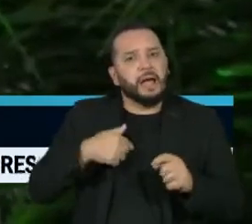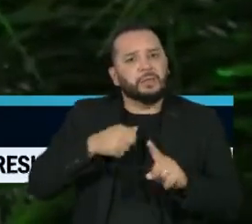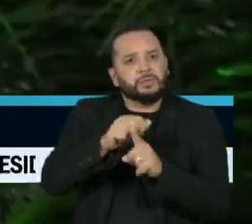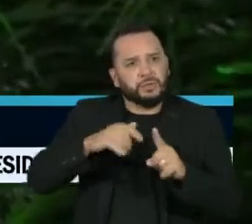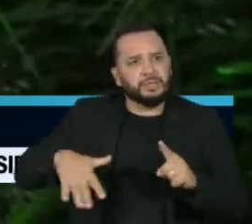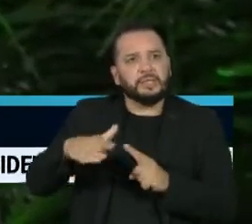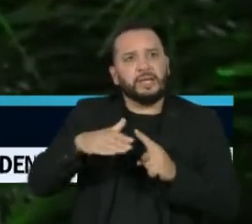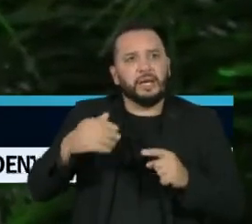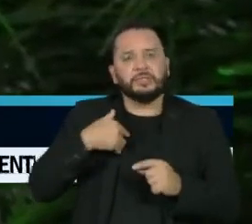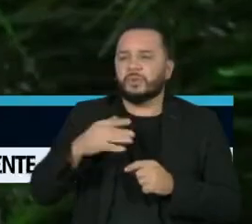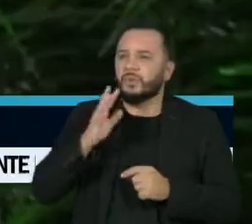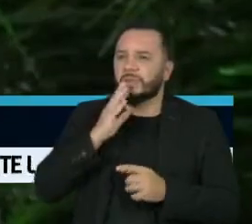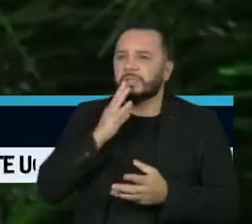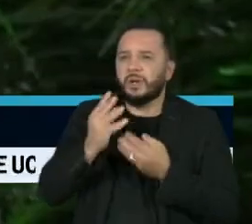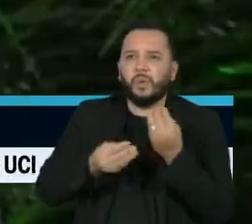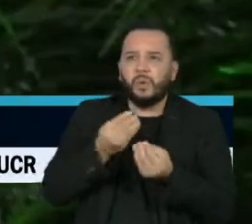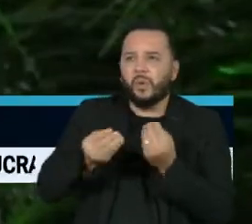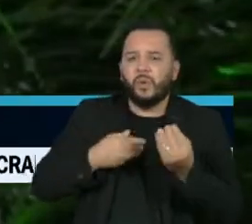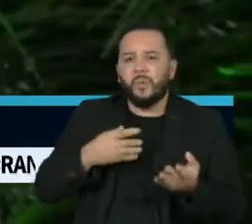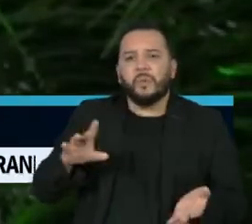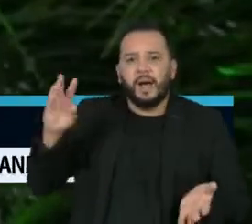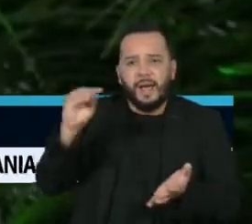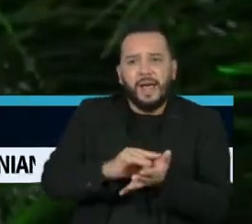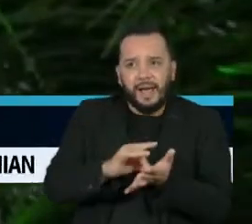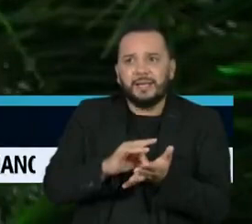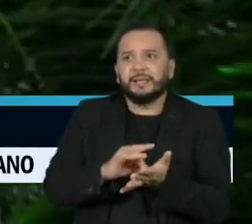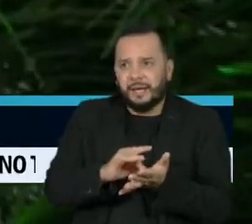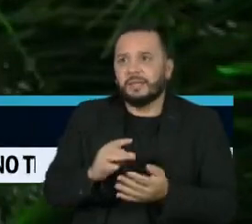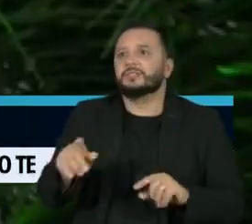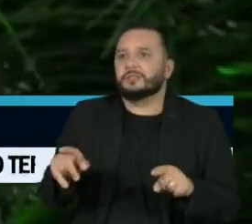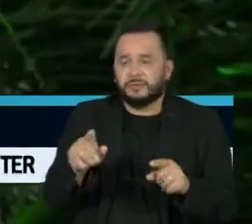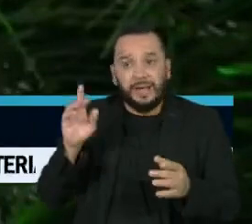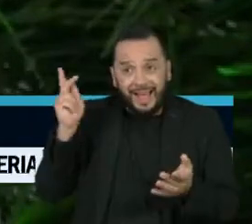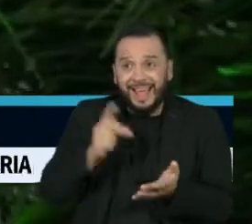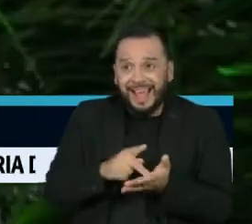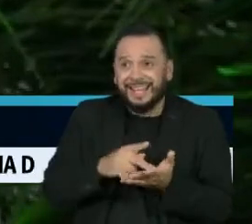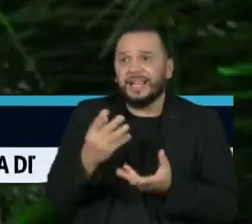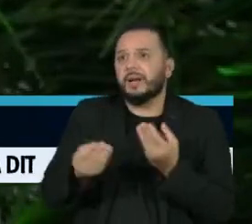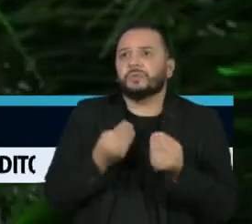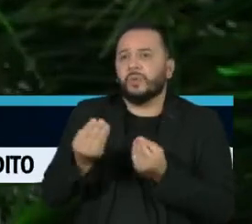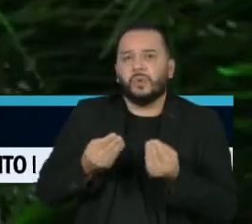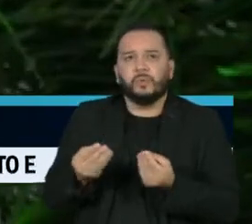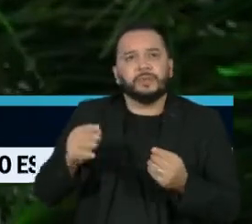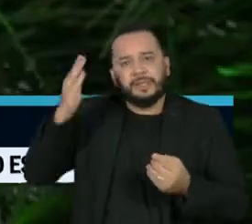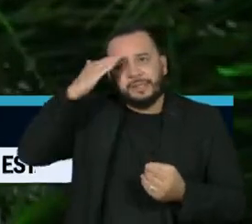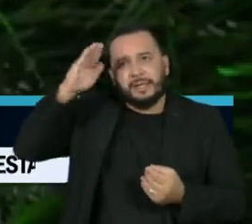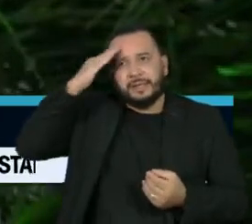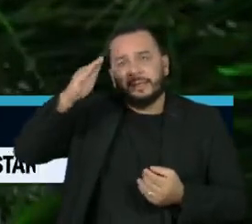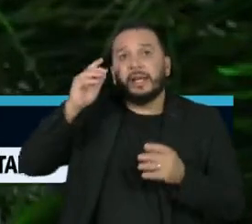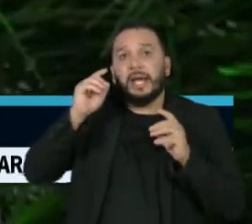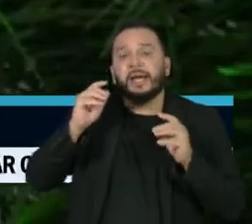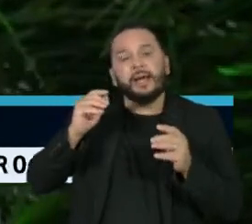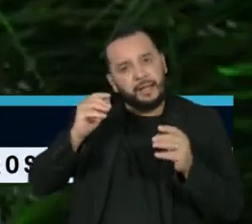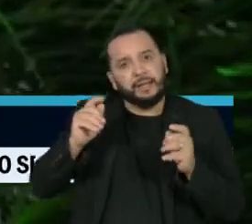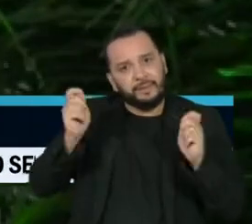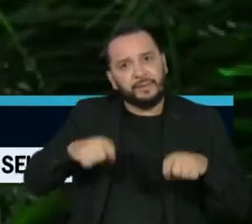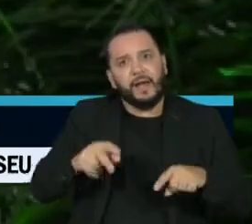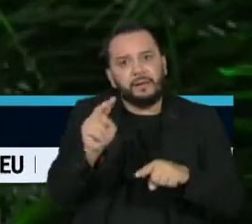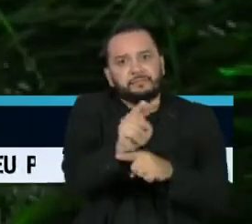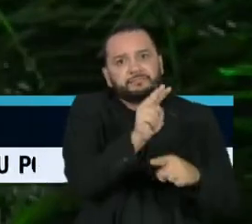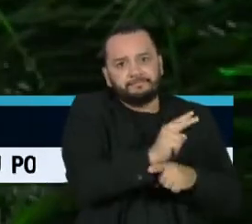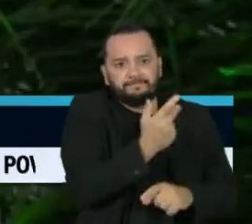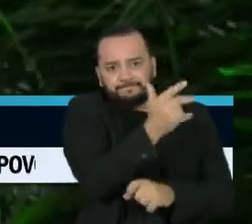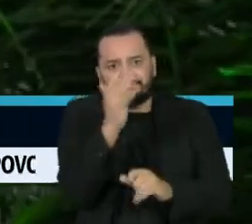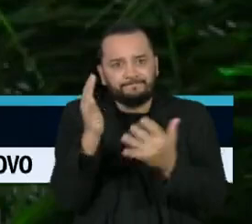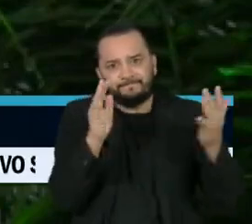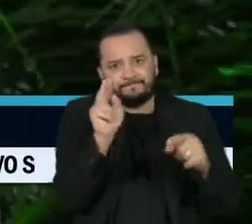conhecer a realidade e entender definitivamente que não é possível preservar a floresta sem se